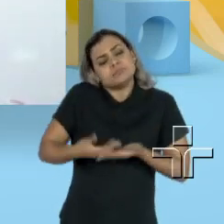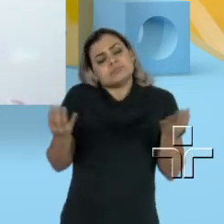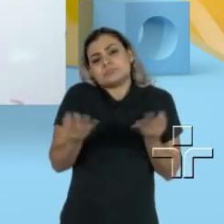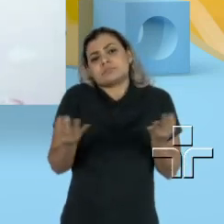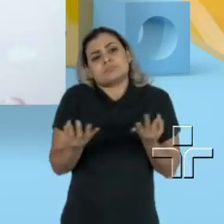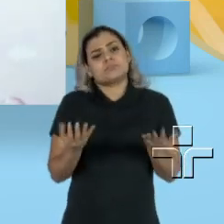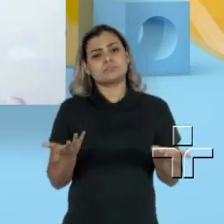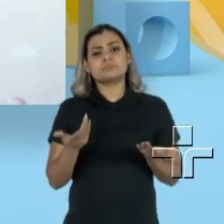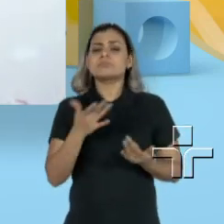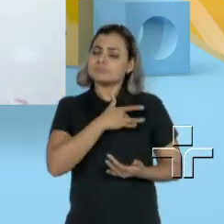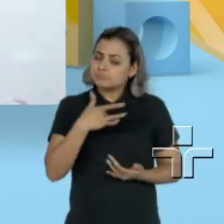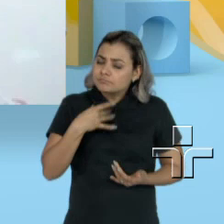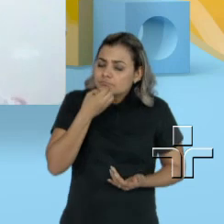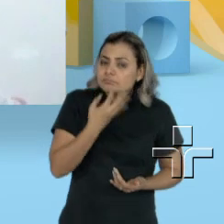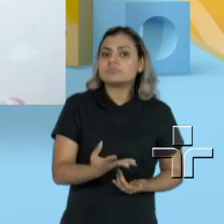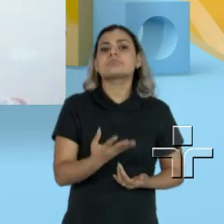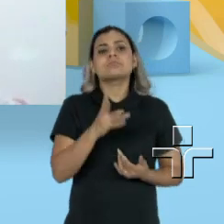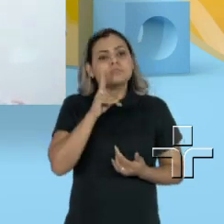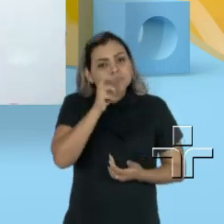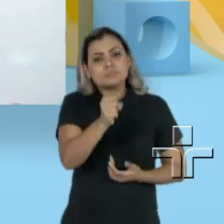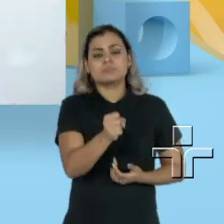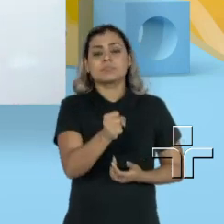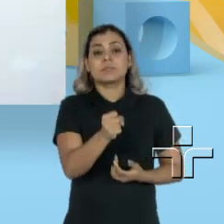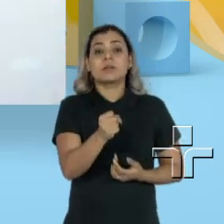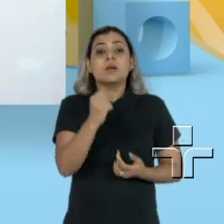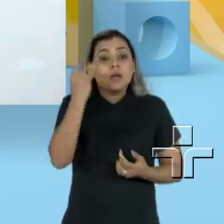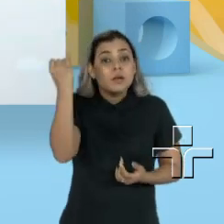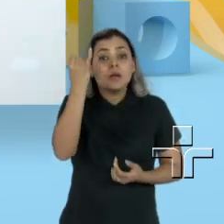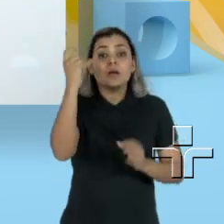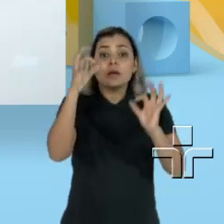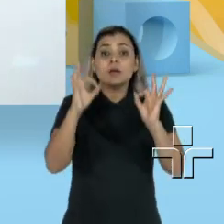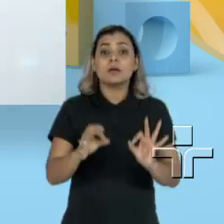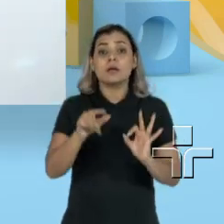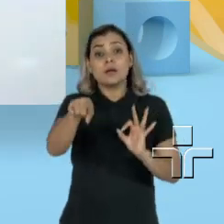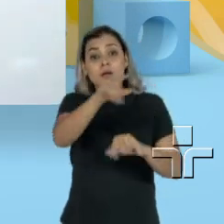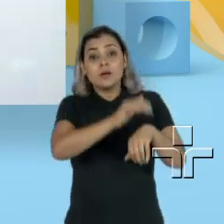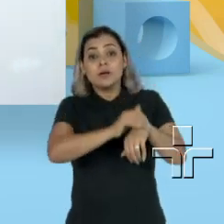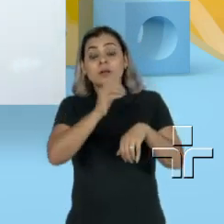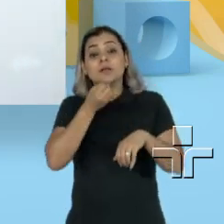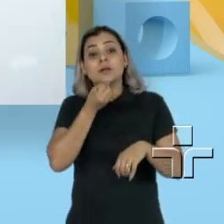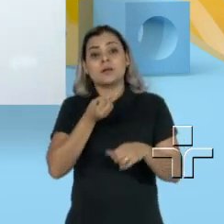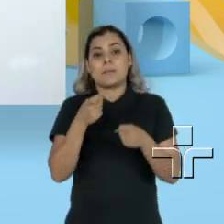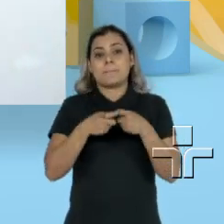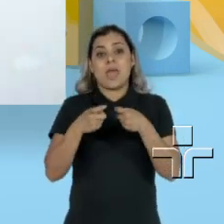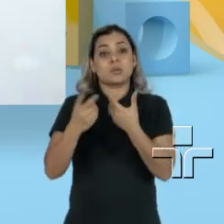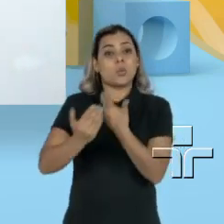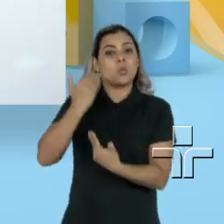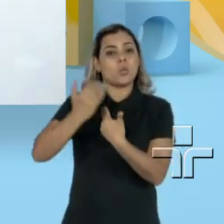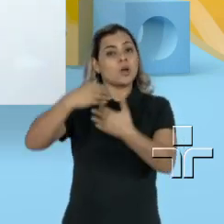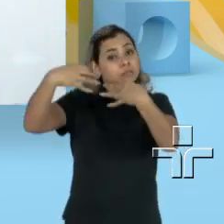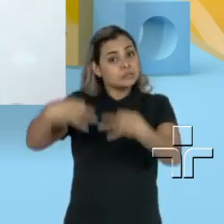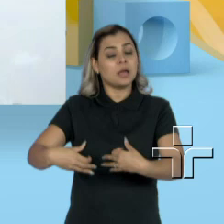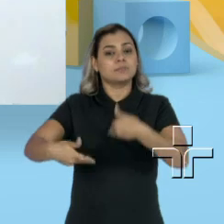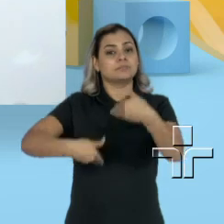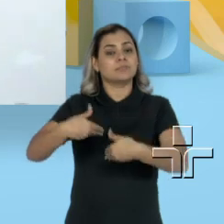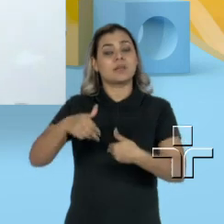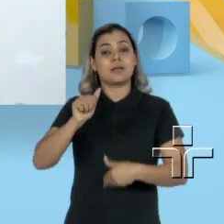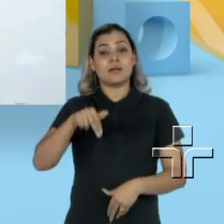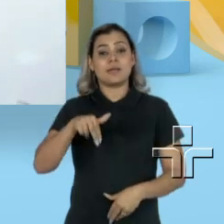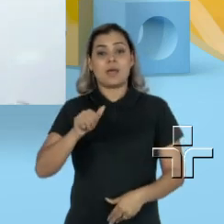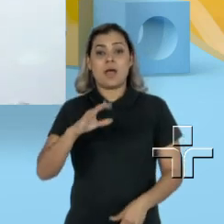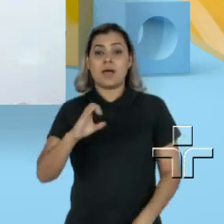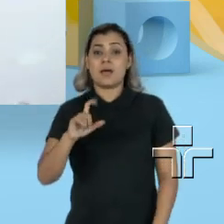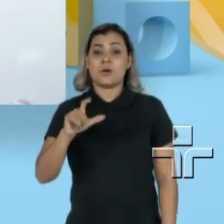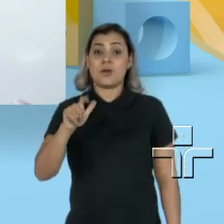sadias, muito fortes. O importante mesmo é você ter um bom acompanhamento médico, como eu tive com a doutora Ana Carolina,